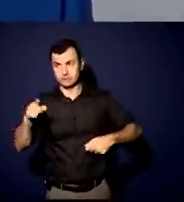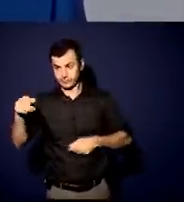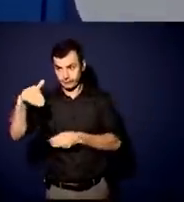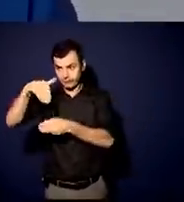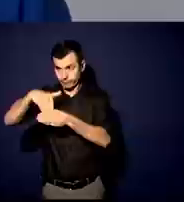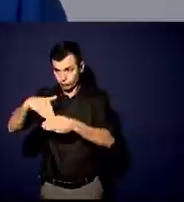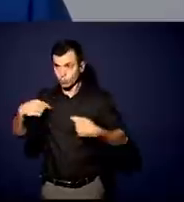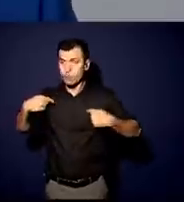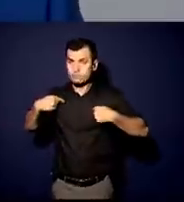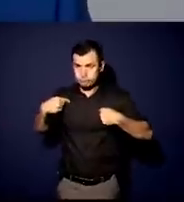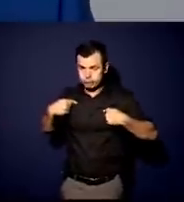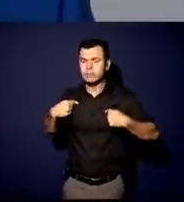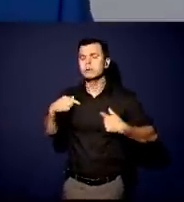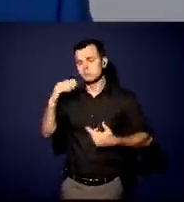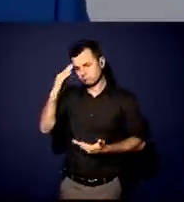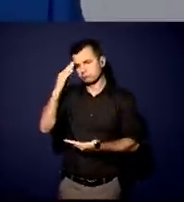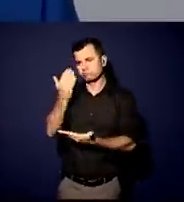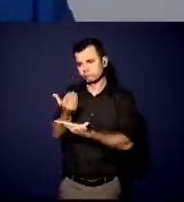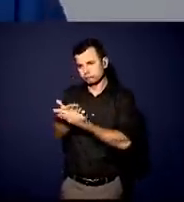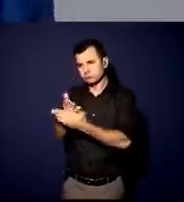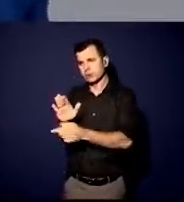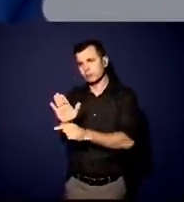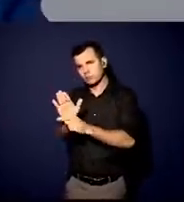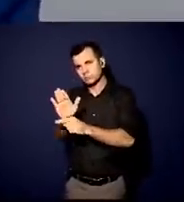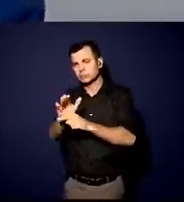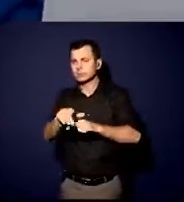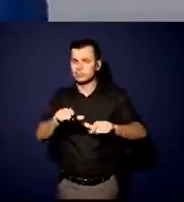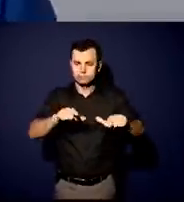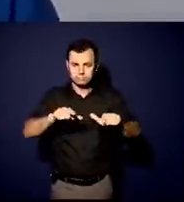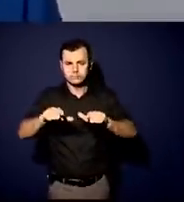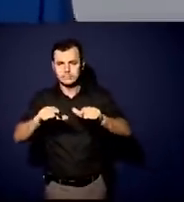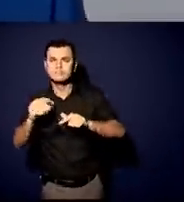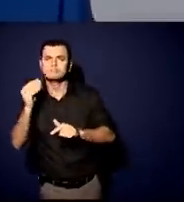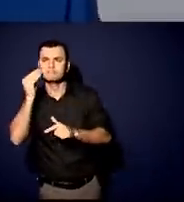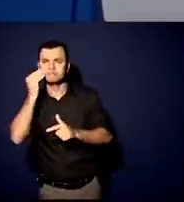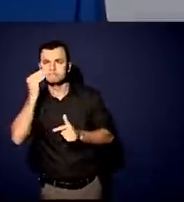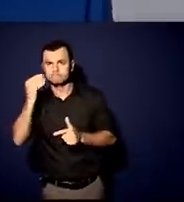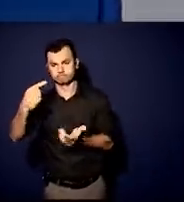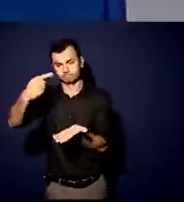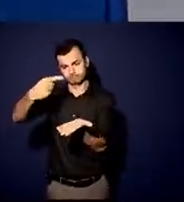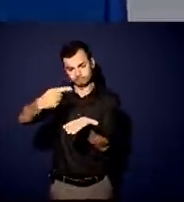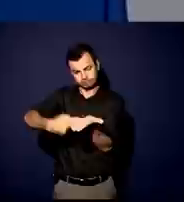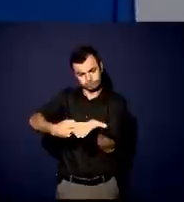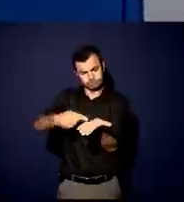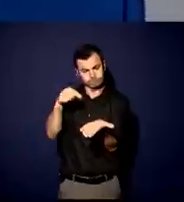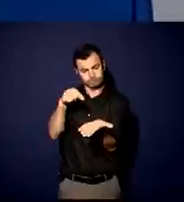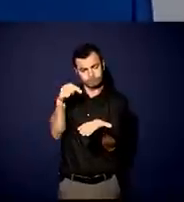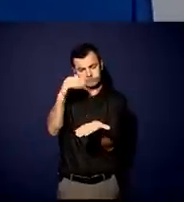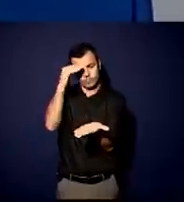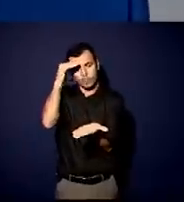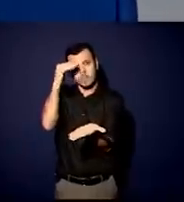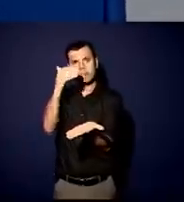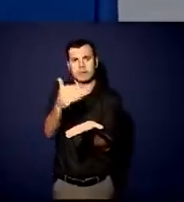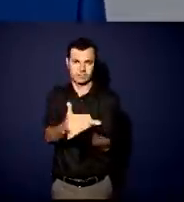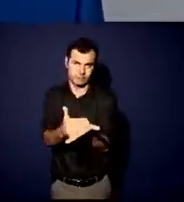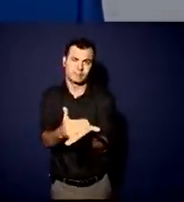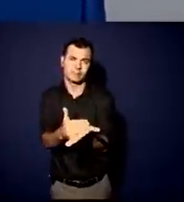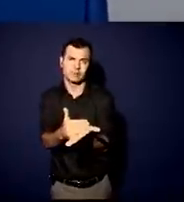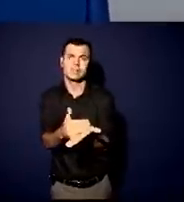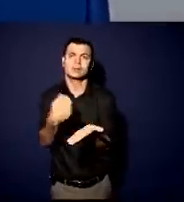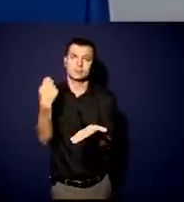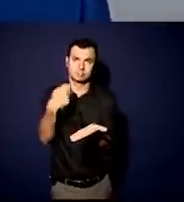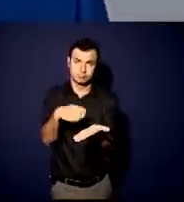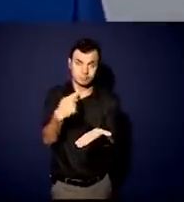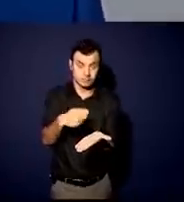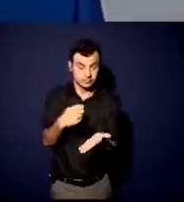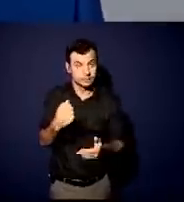de confiança fazendo o melhor trabalho possível, cumprindo compromissos, porque o cumprimento de compromissos é um instrumento muito